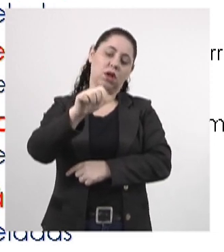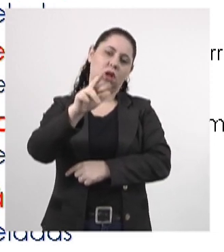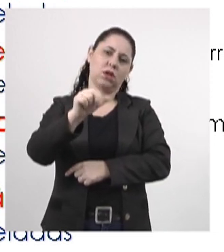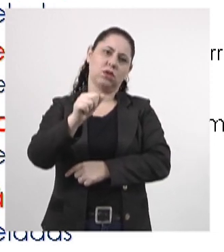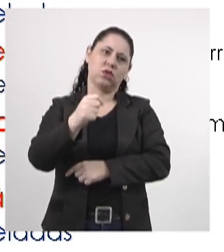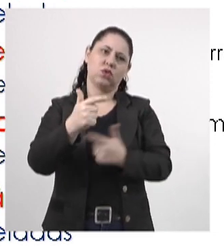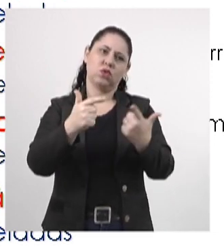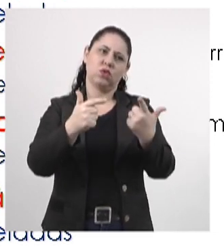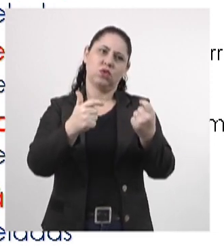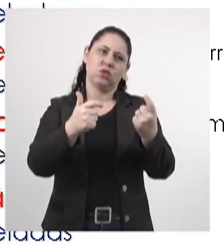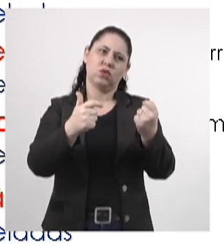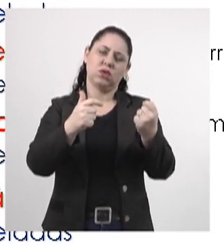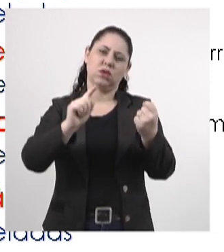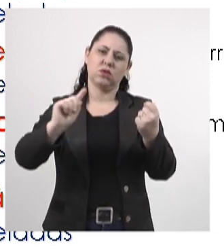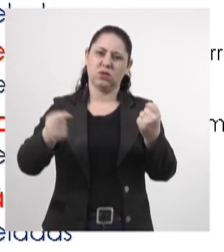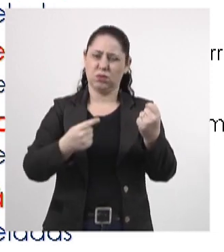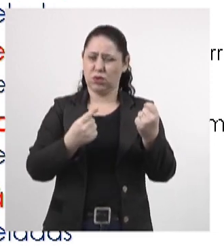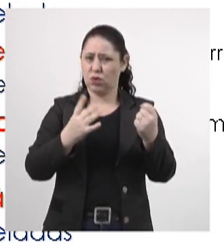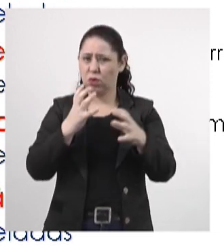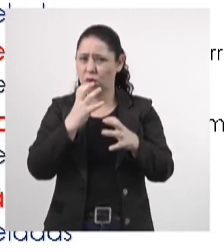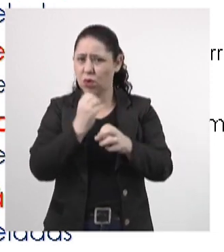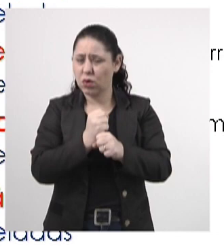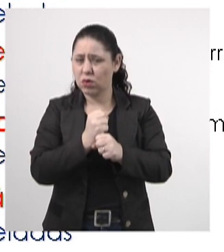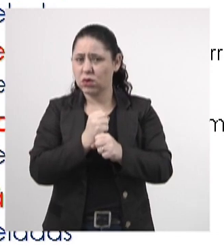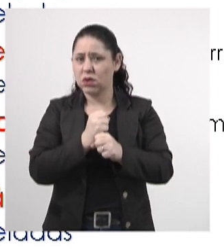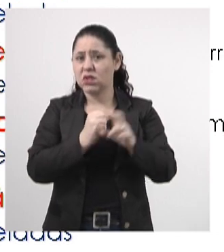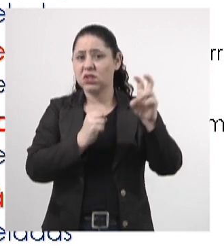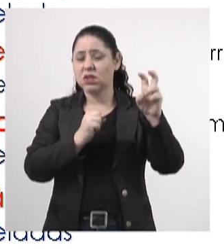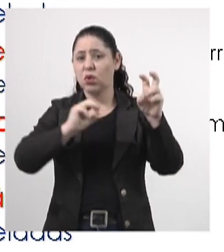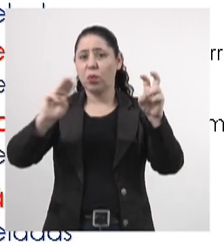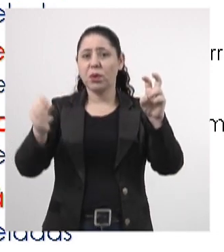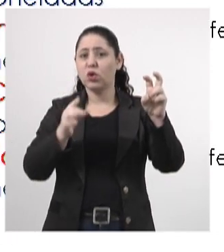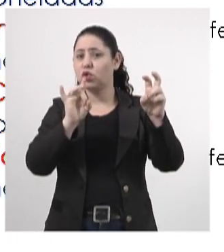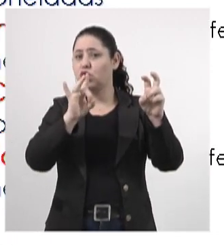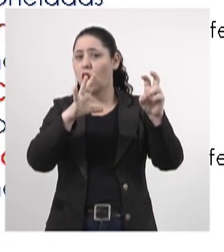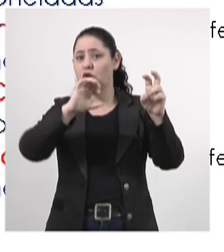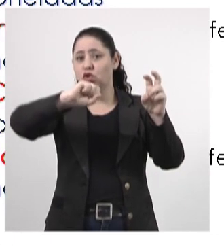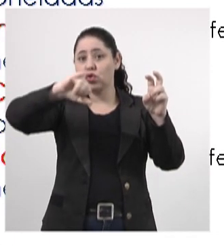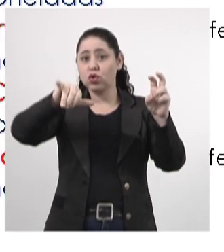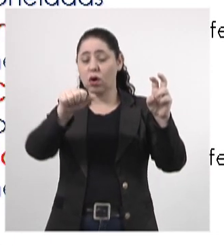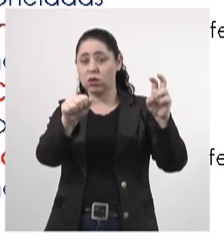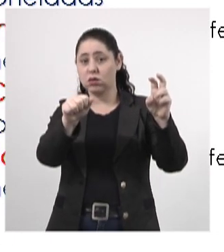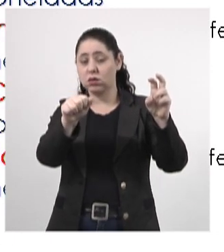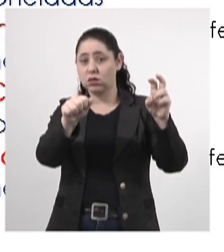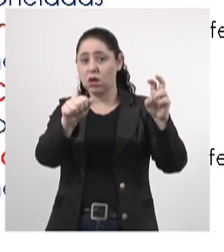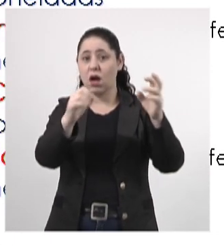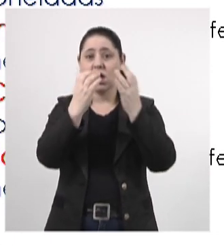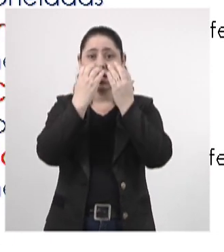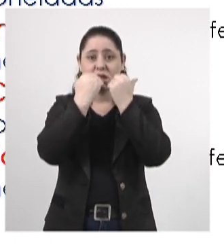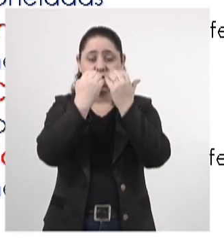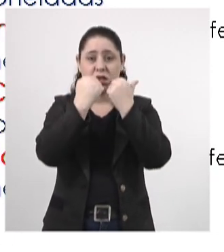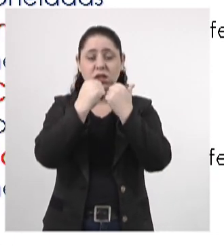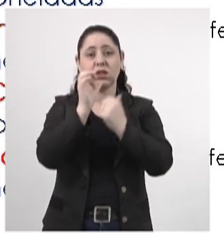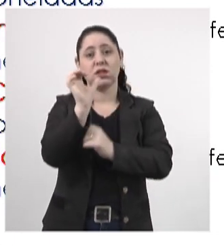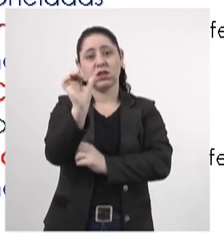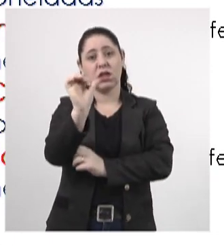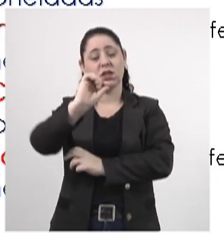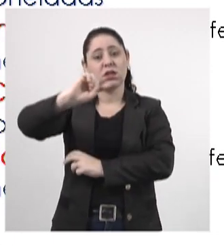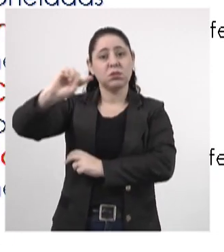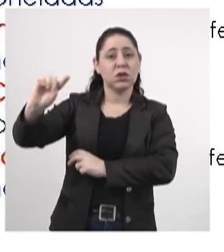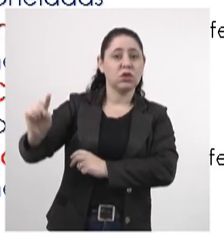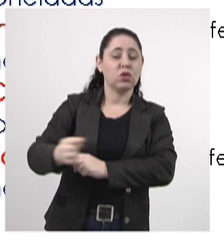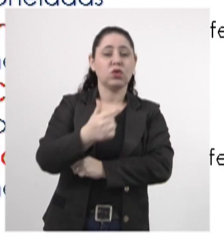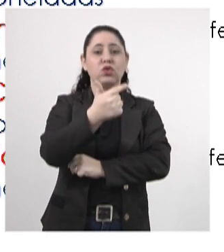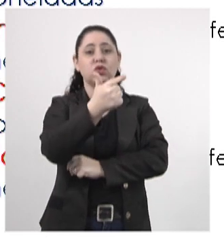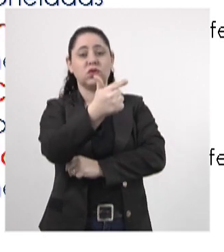dizer que é 200 mil toneladas, vai ter que se plantar? Tem 5 milhões só de soja. De milho. Tem 6 milhões e